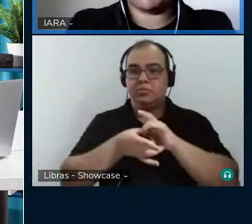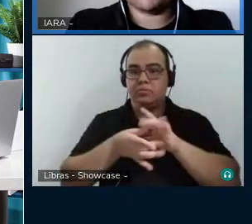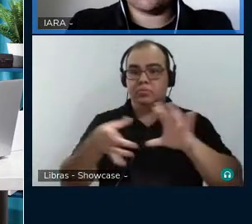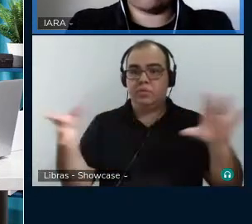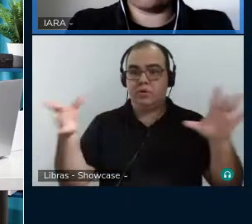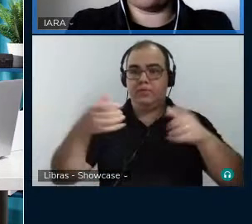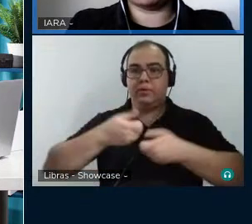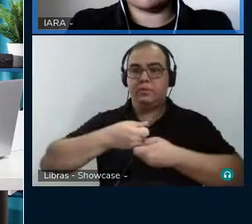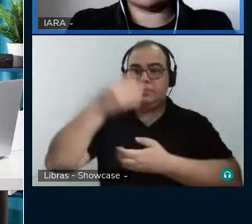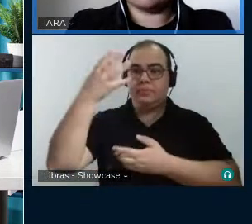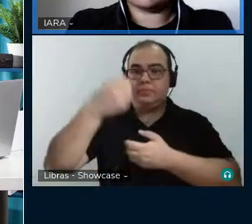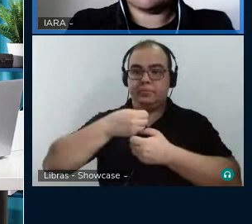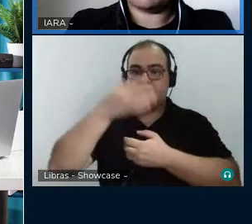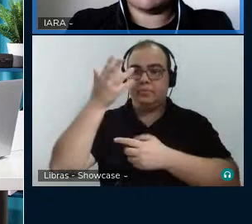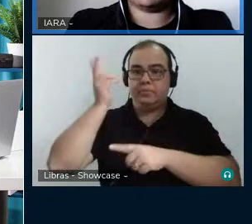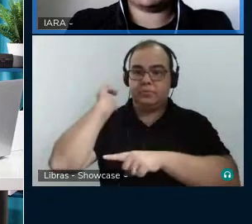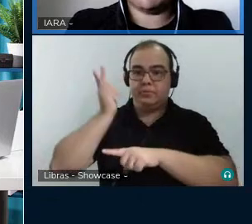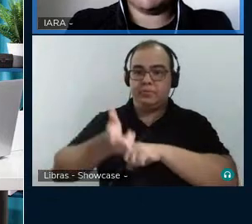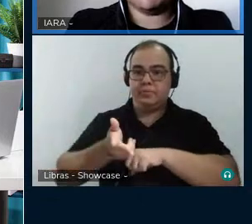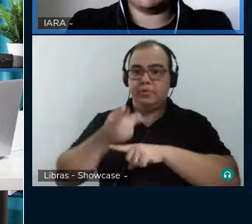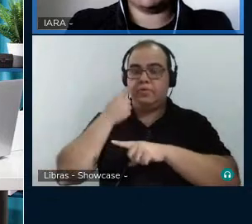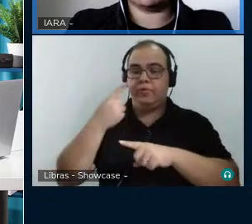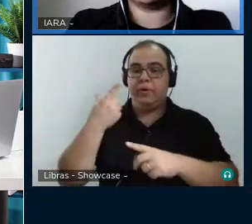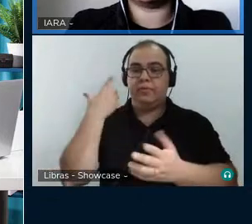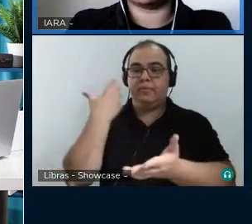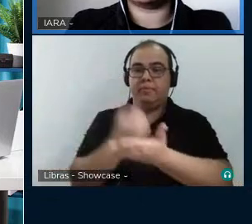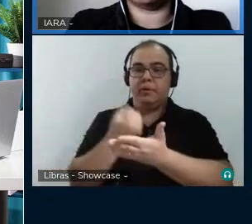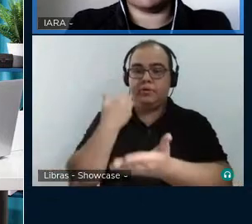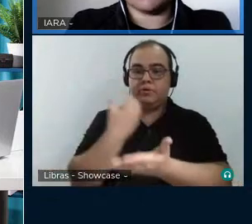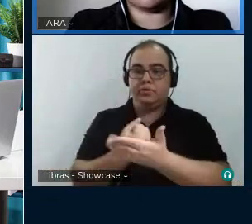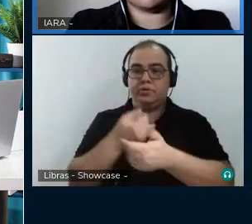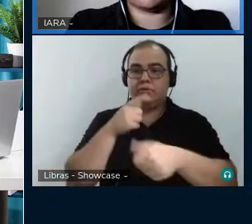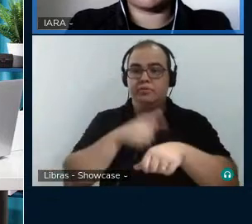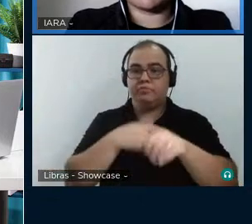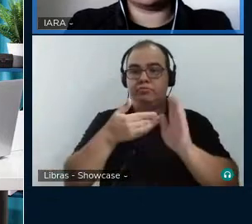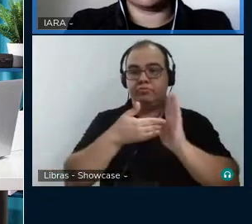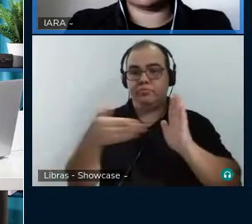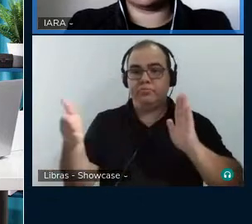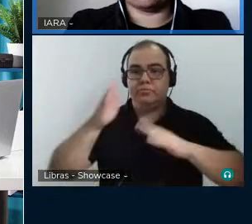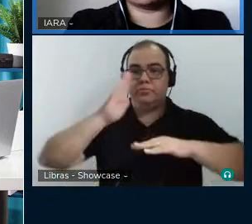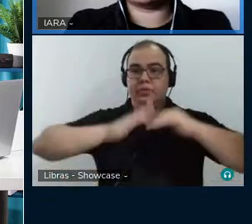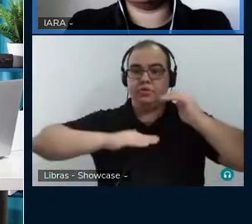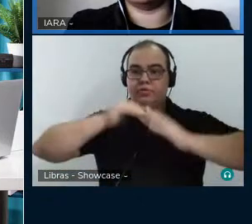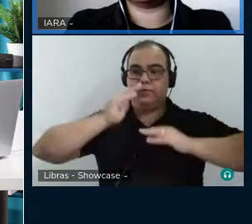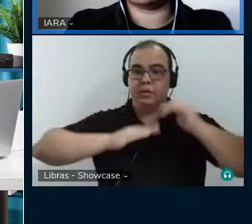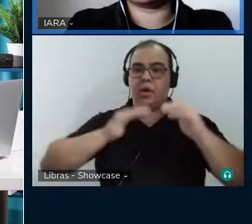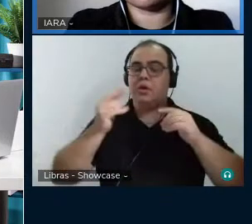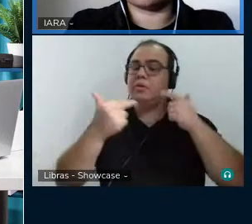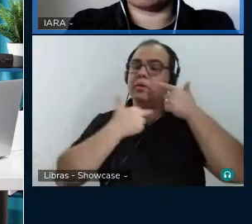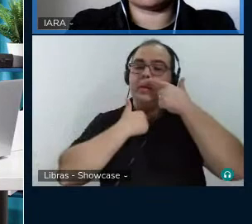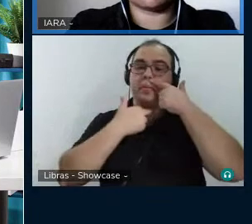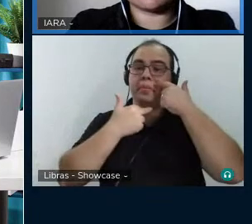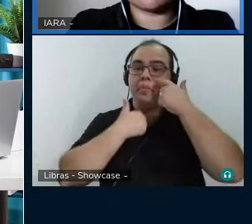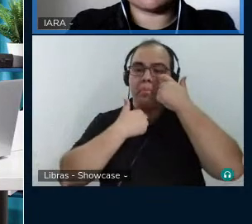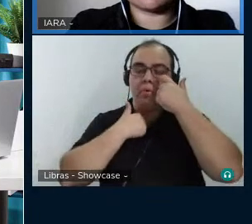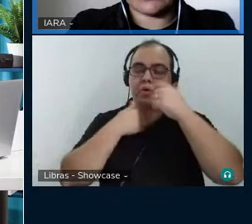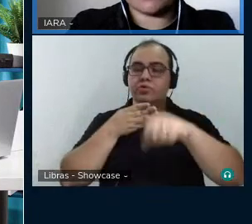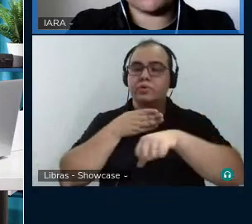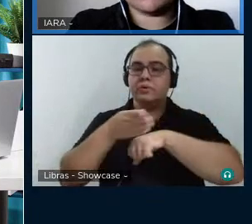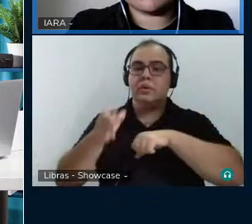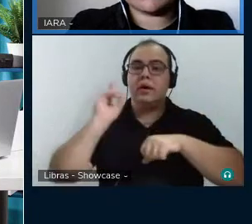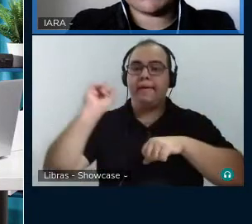do vídeo. O formulário deve ser preenchido durante a atividade, não sendo possível acessá-lo após a